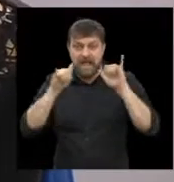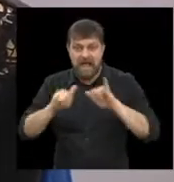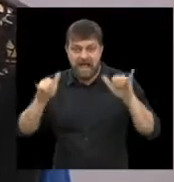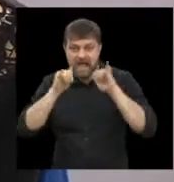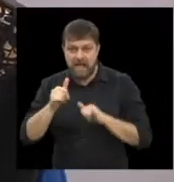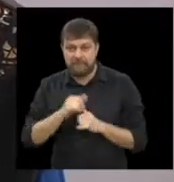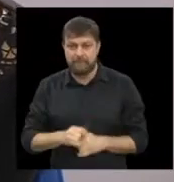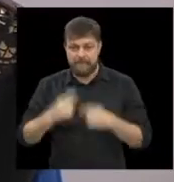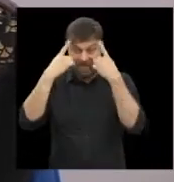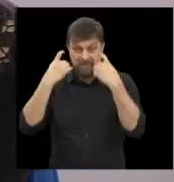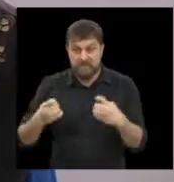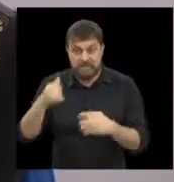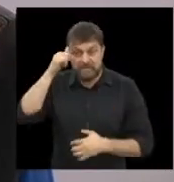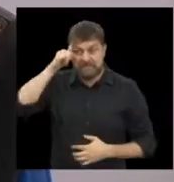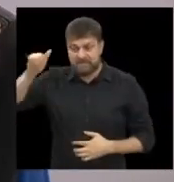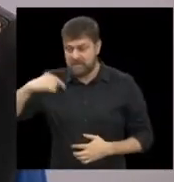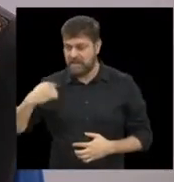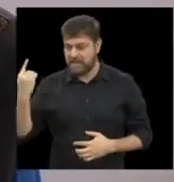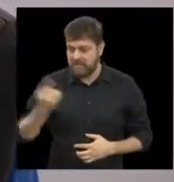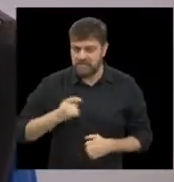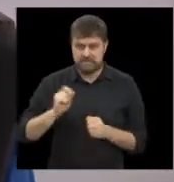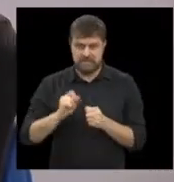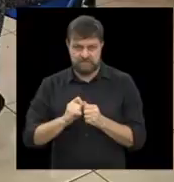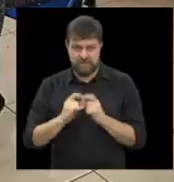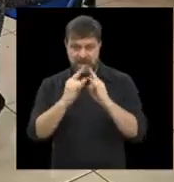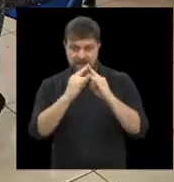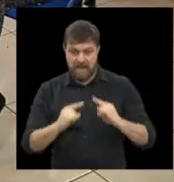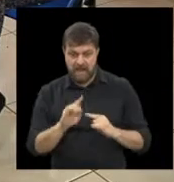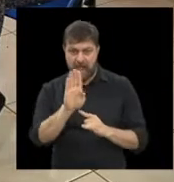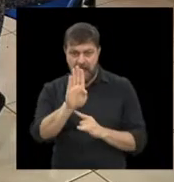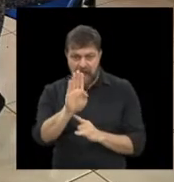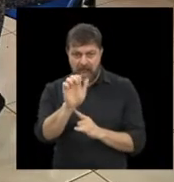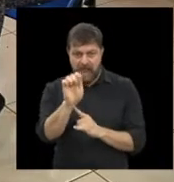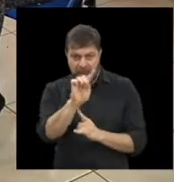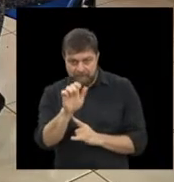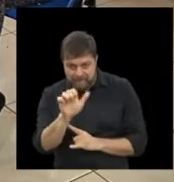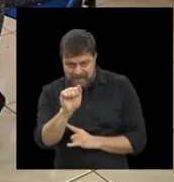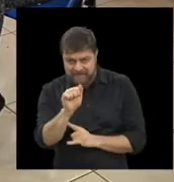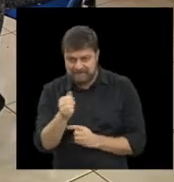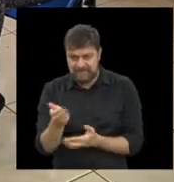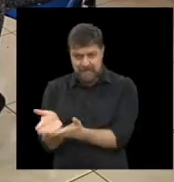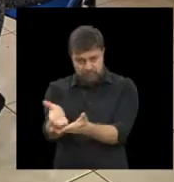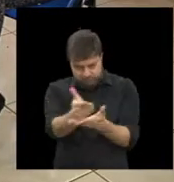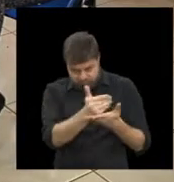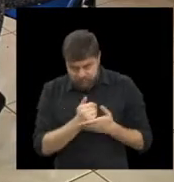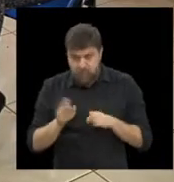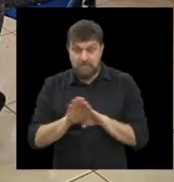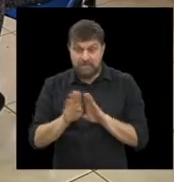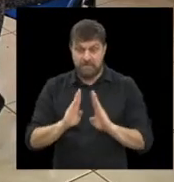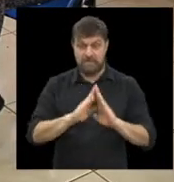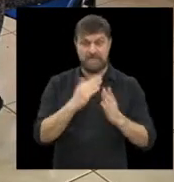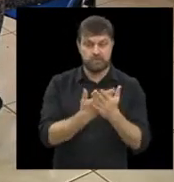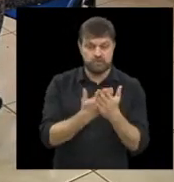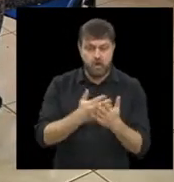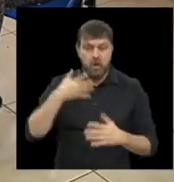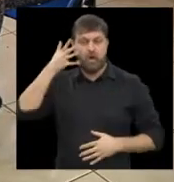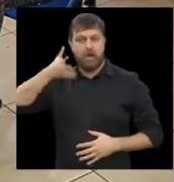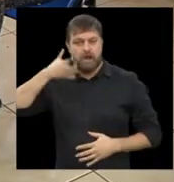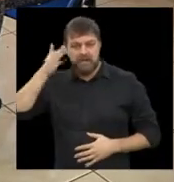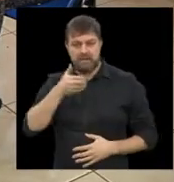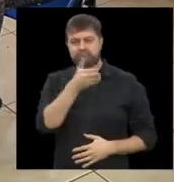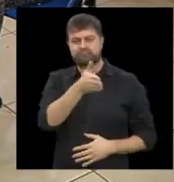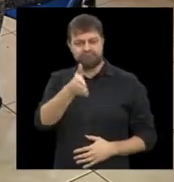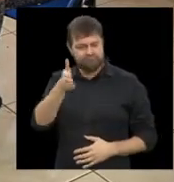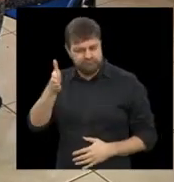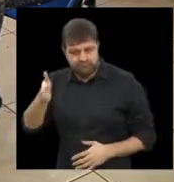mensais, vamos às escolas, palestras, é verdade, bem lembrado. É, porque nós